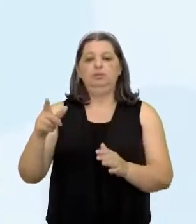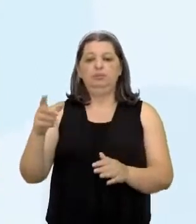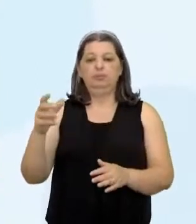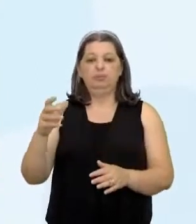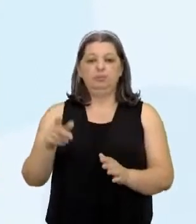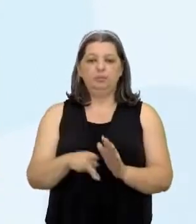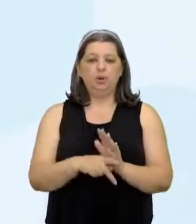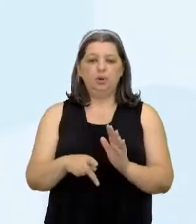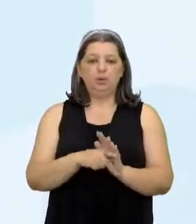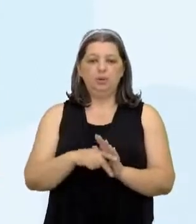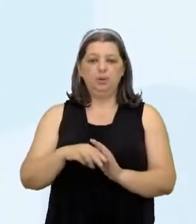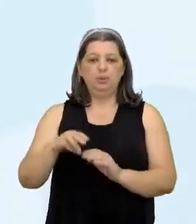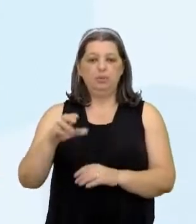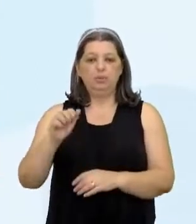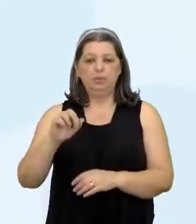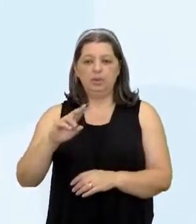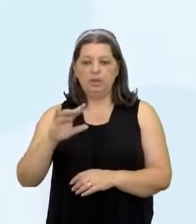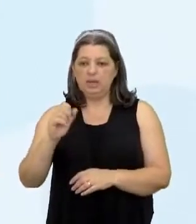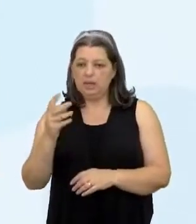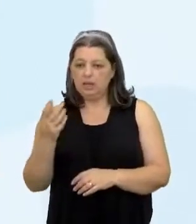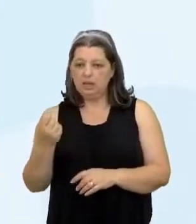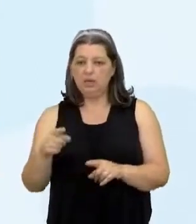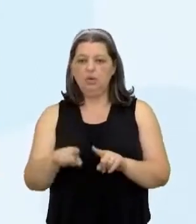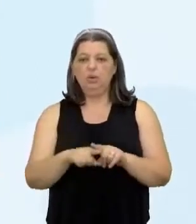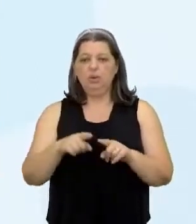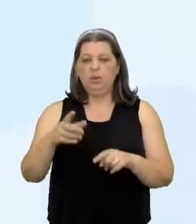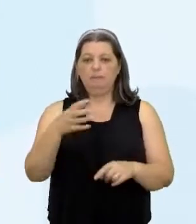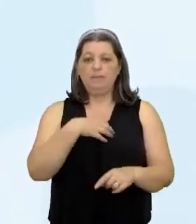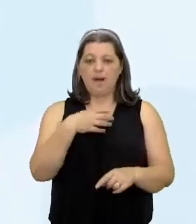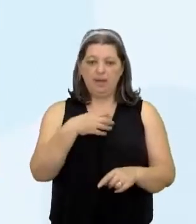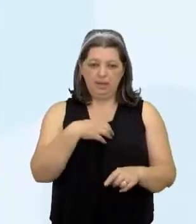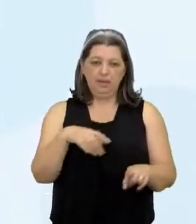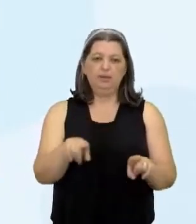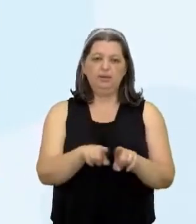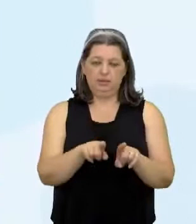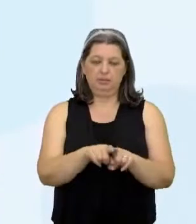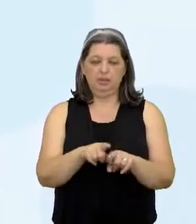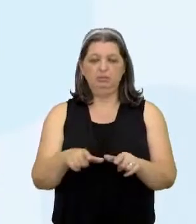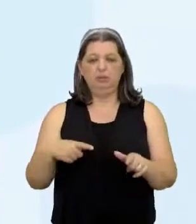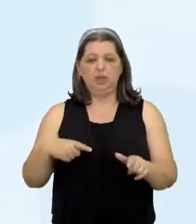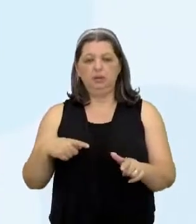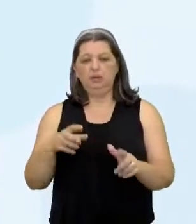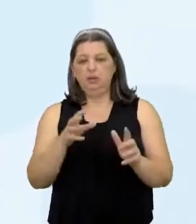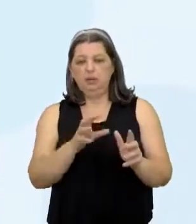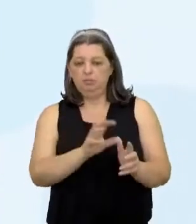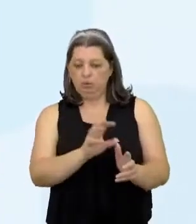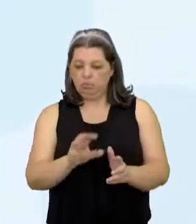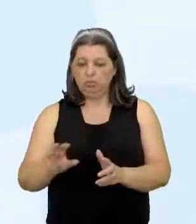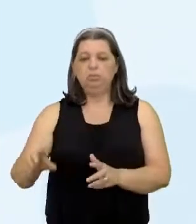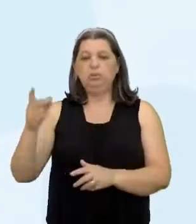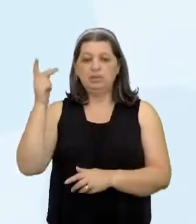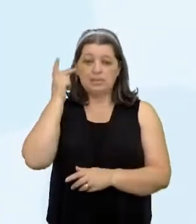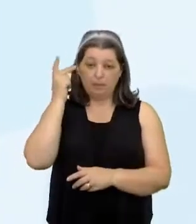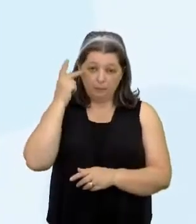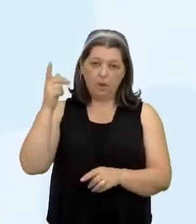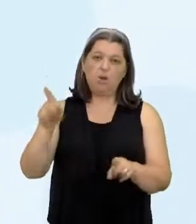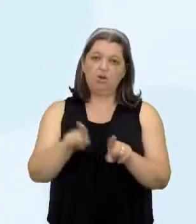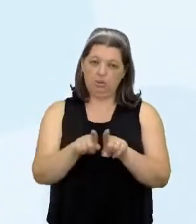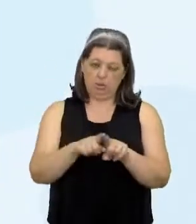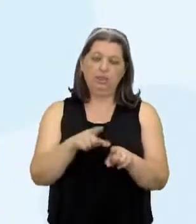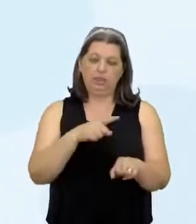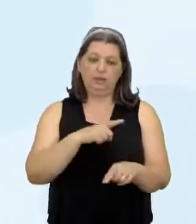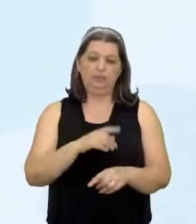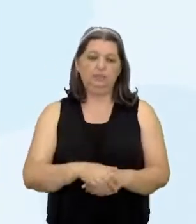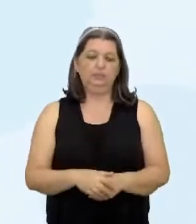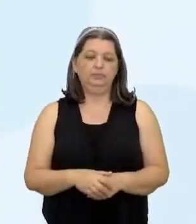vejo que boa parte Dos estados brasileiros Também tem Suas comunidades quilombolas E temos aqui também São Paulo Professor